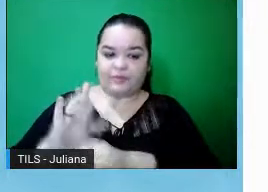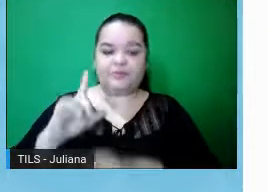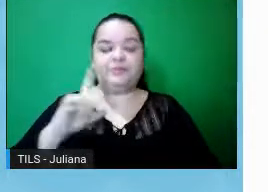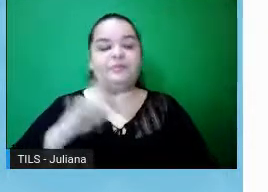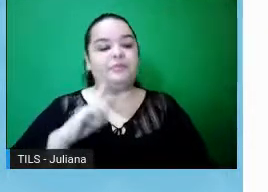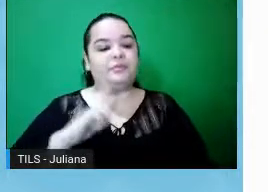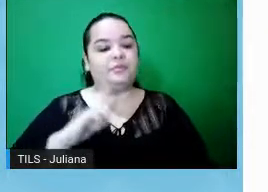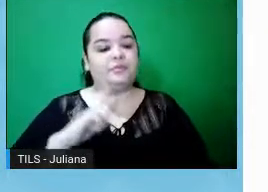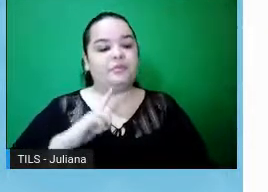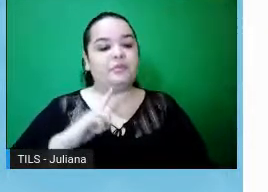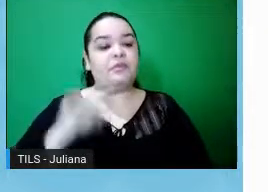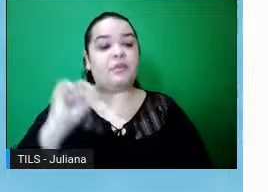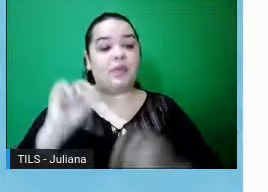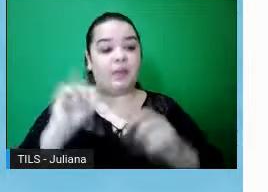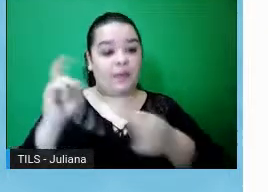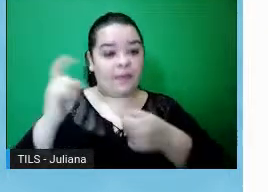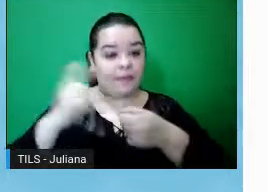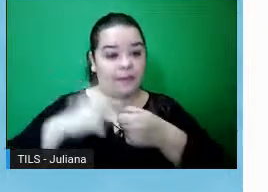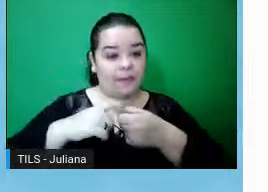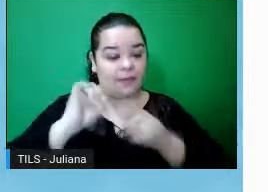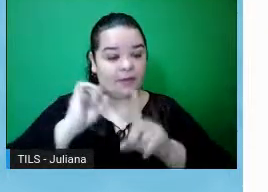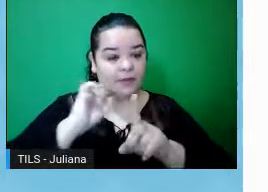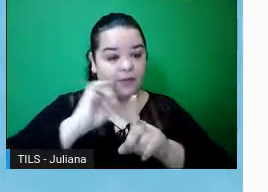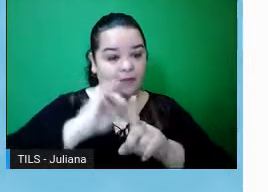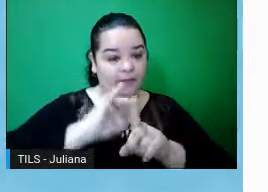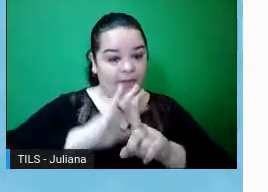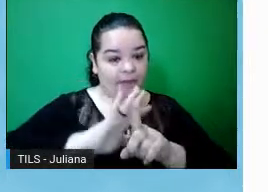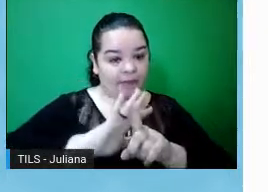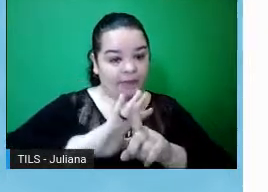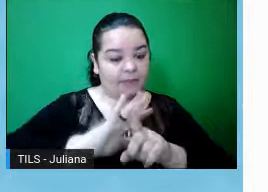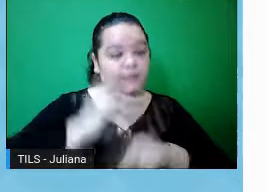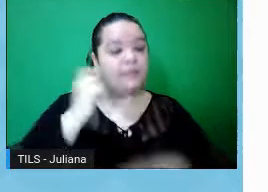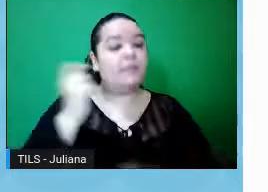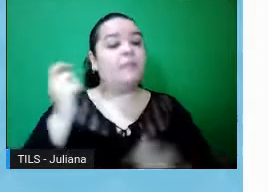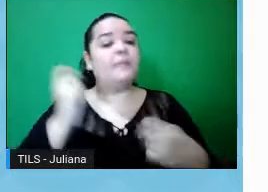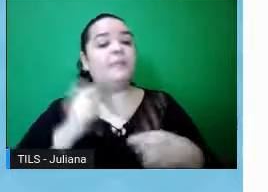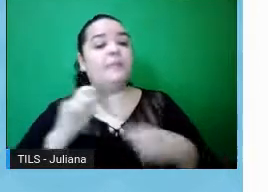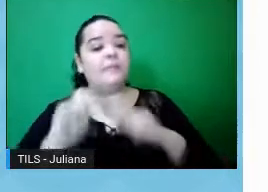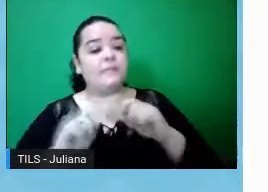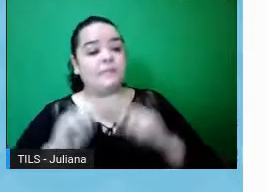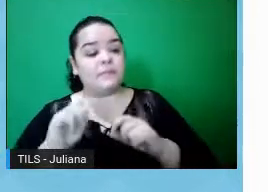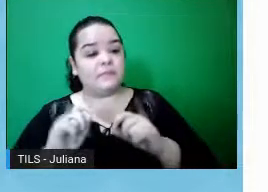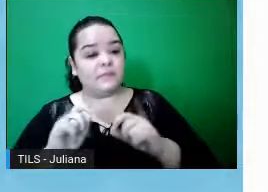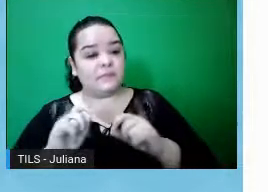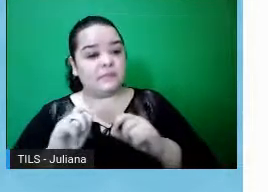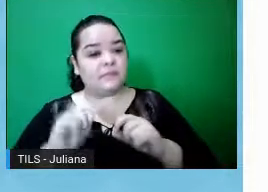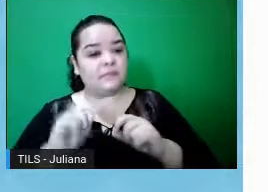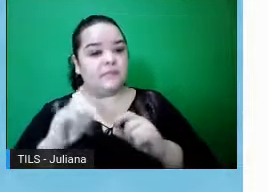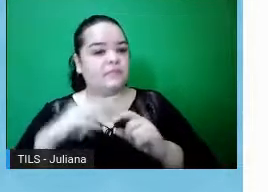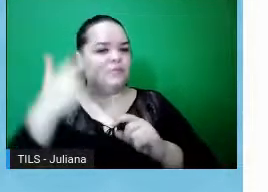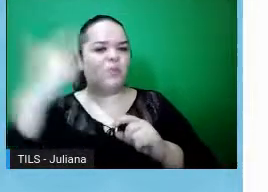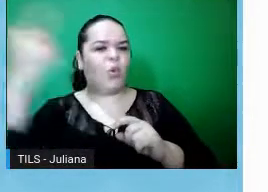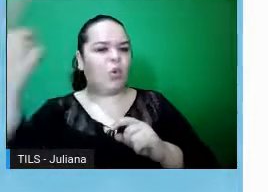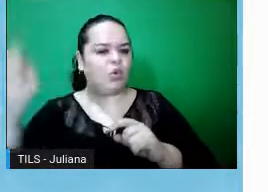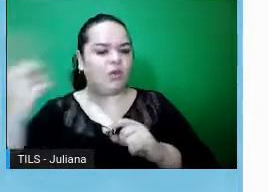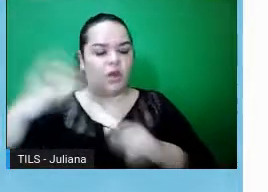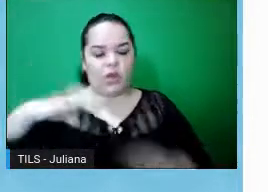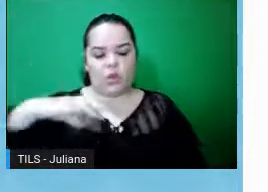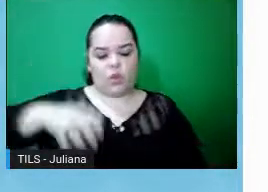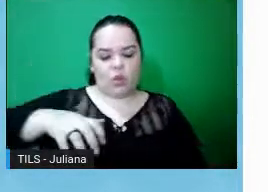depois de colocar o vínculo com a UFPEL, com a Universidade Federal de Pelotas, é possível colocar um vínculo com um órgão ou unidade